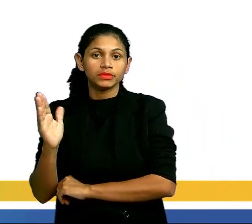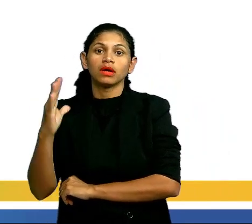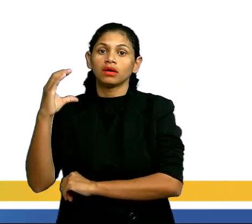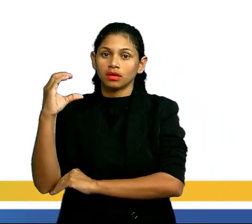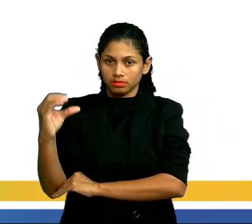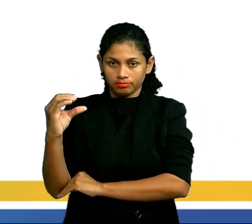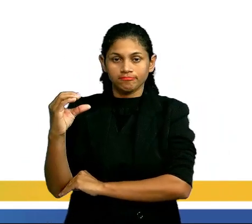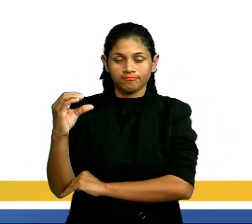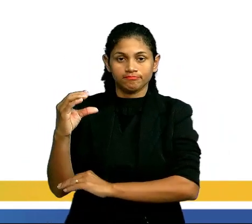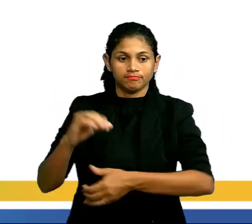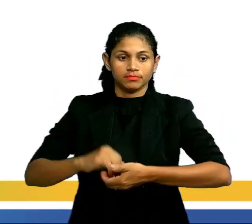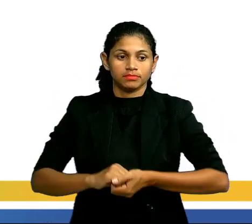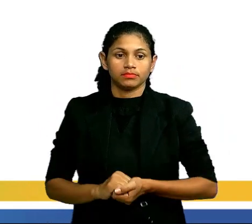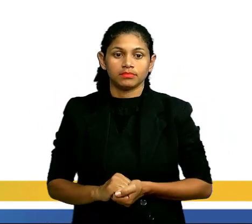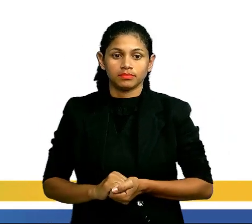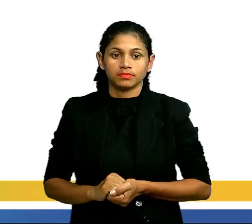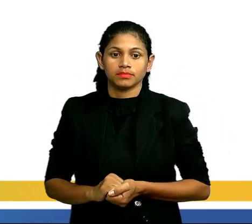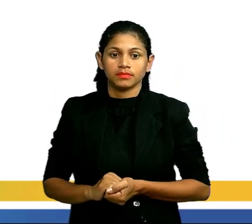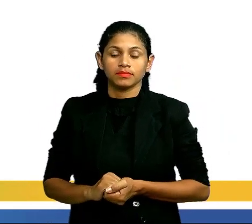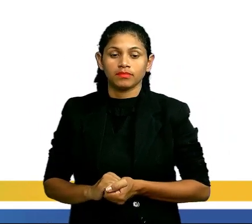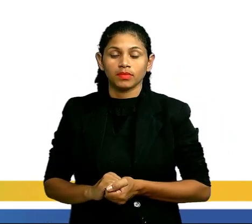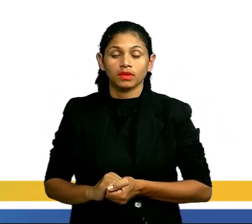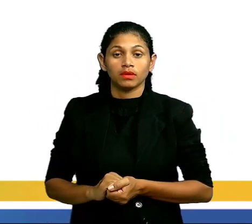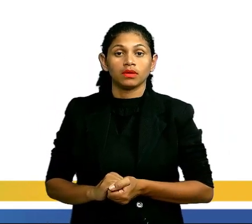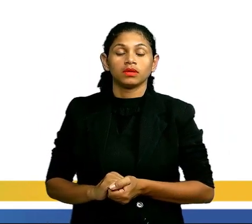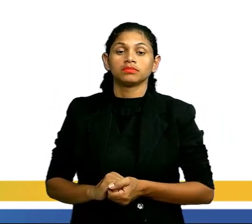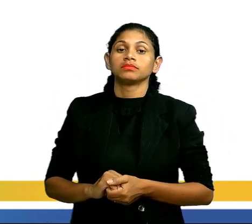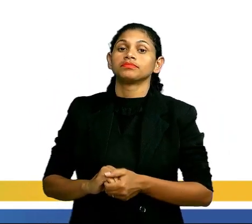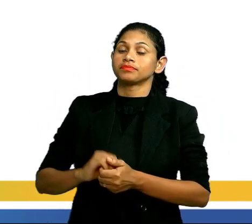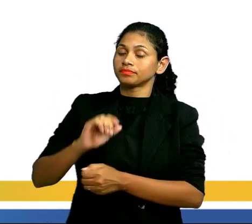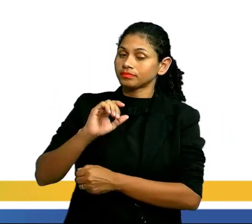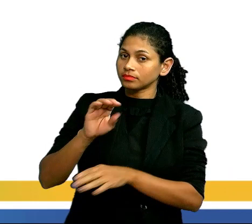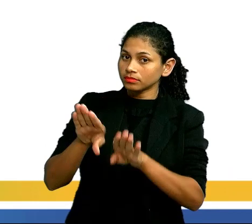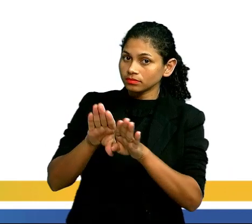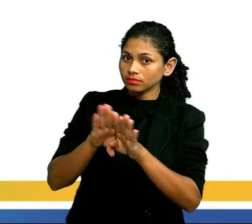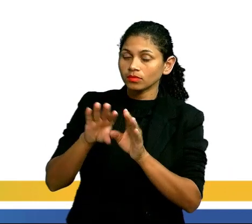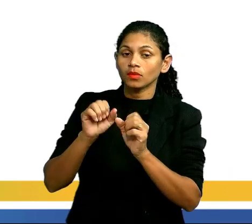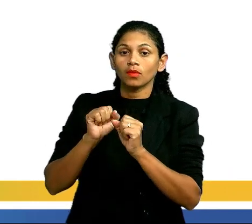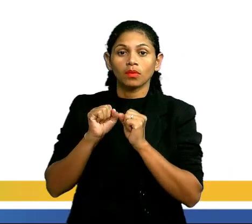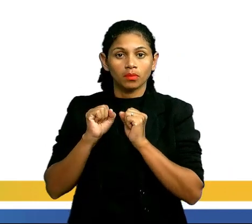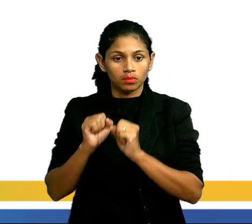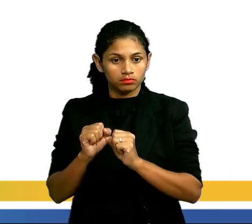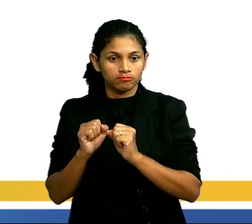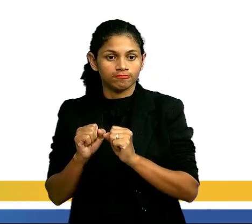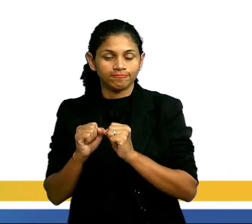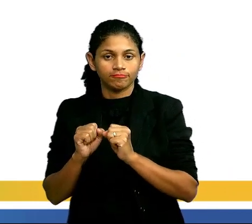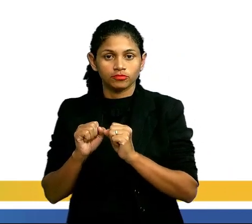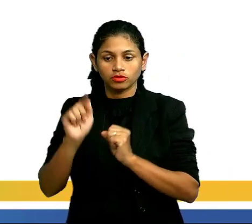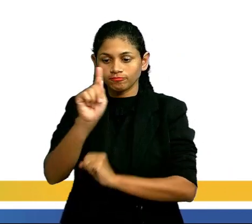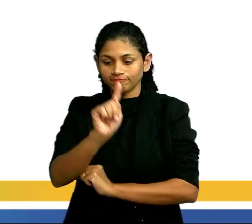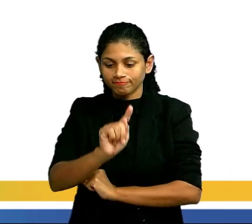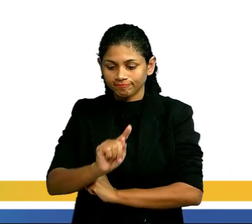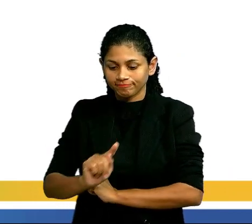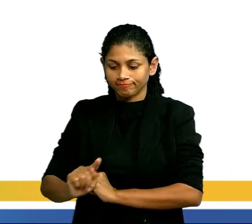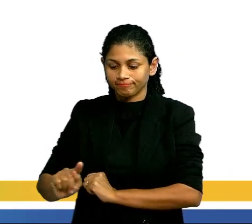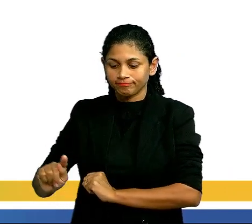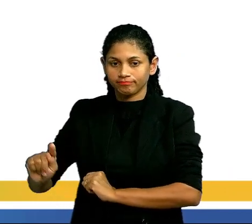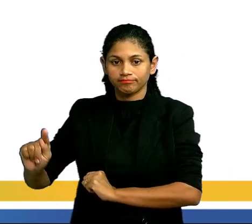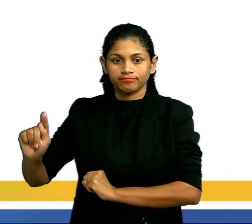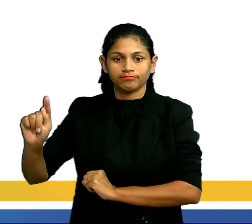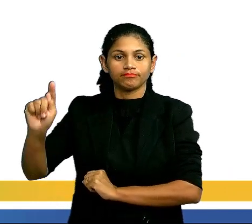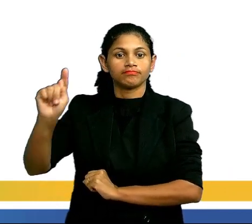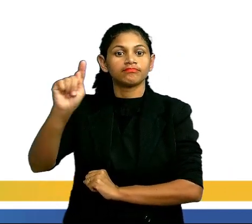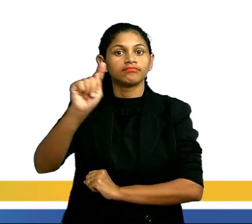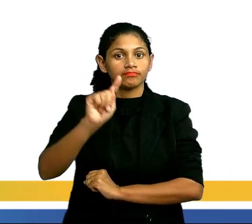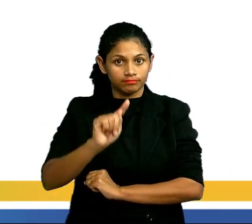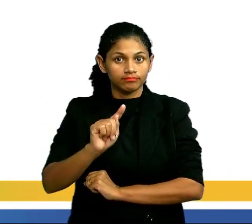de encadeamento. Então essa cadeia também pode ser fechada ou cíclica ou alicíclica. A principal diferença